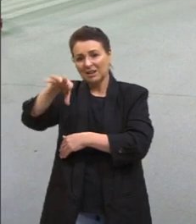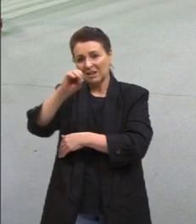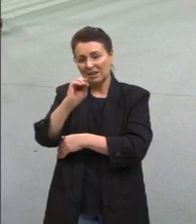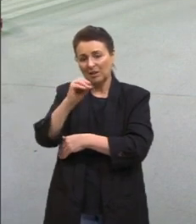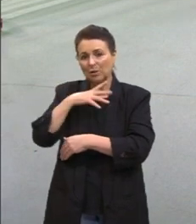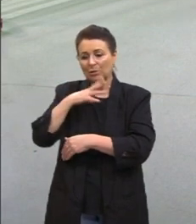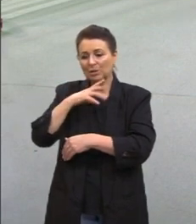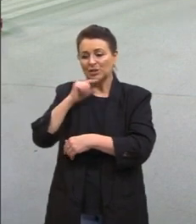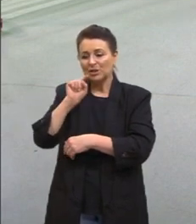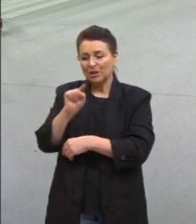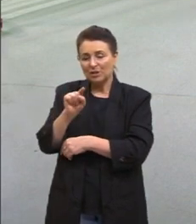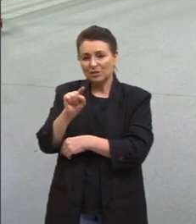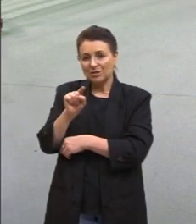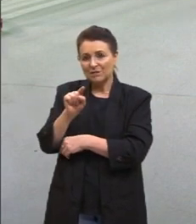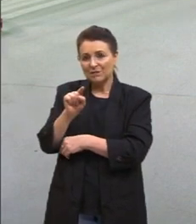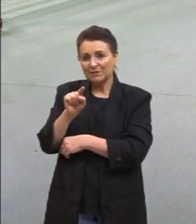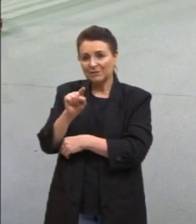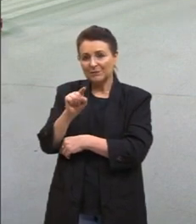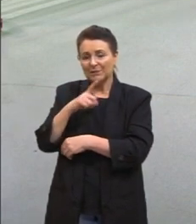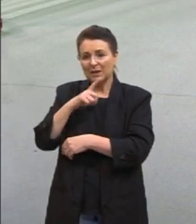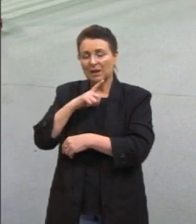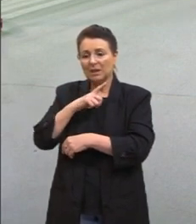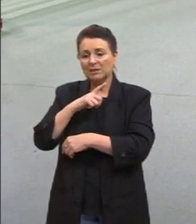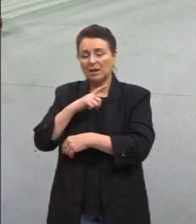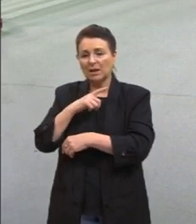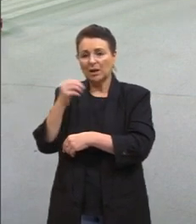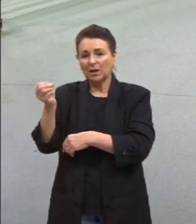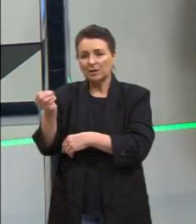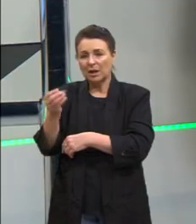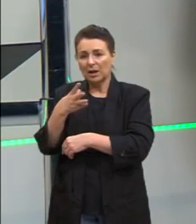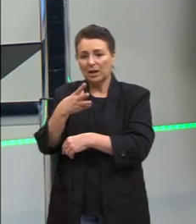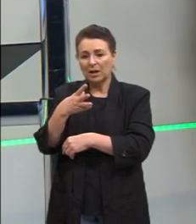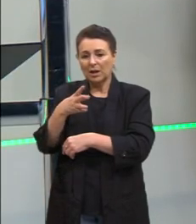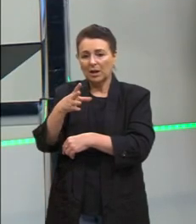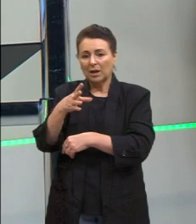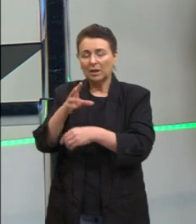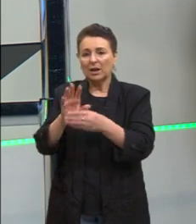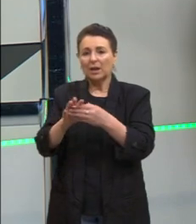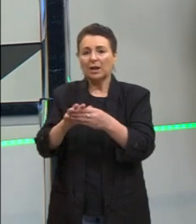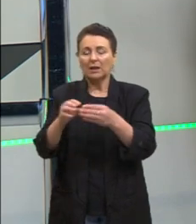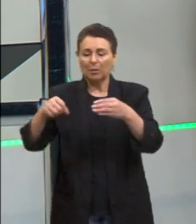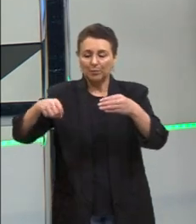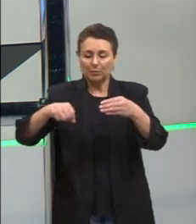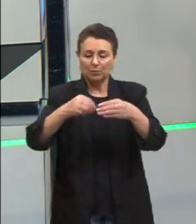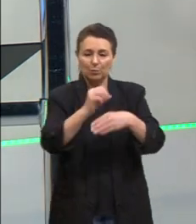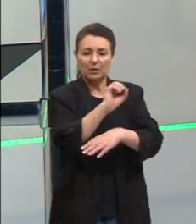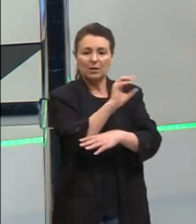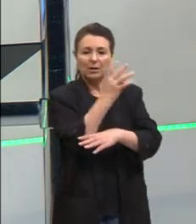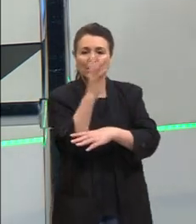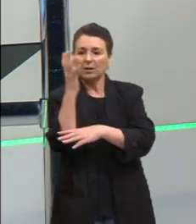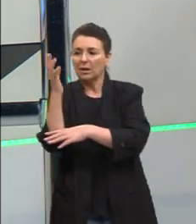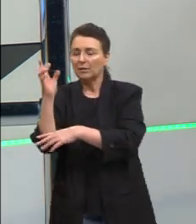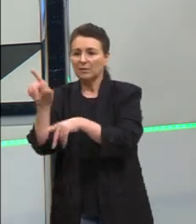a gente coloca essa monocultura das árvores, ela vai sugar também